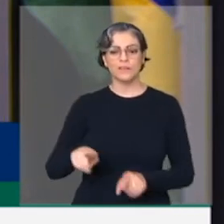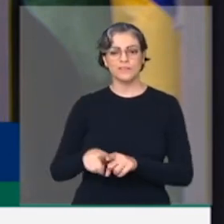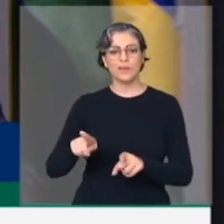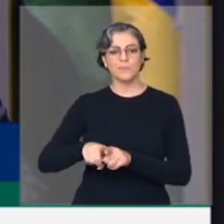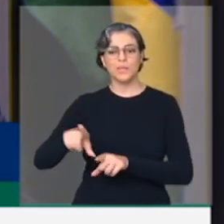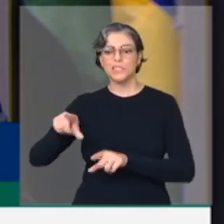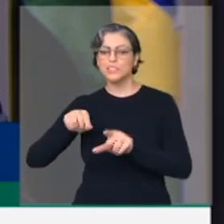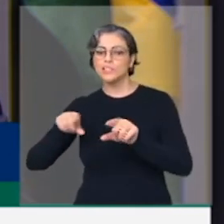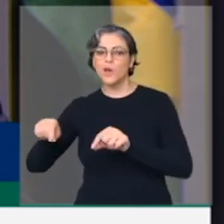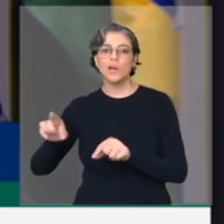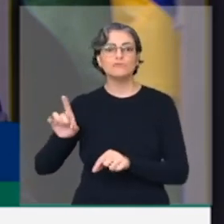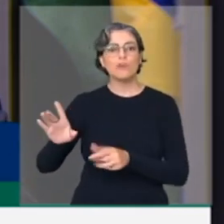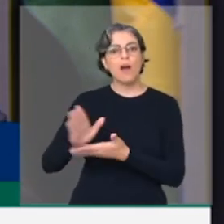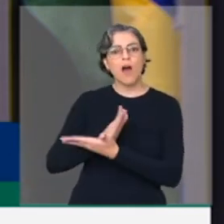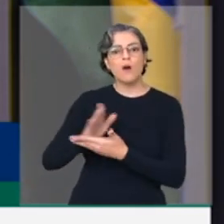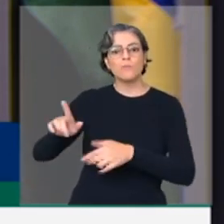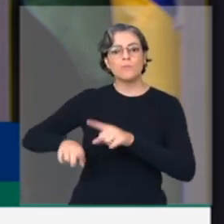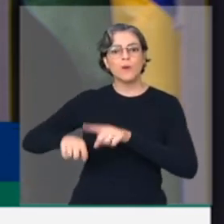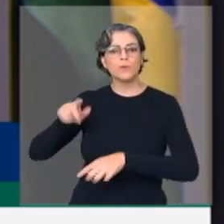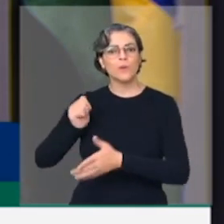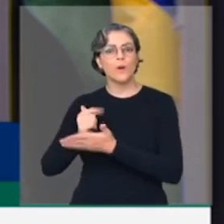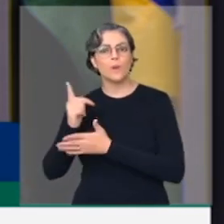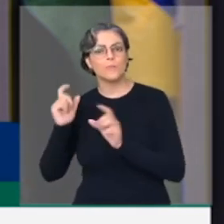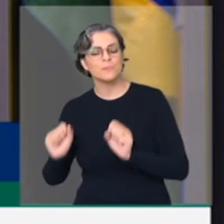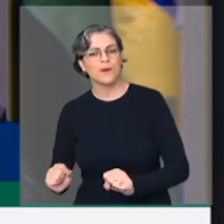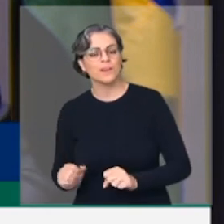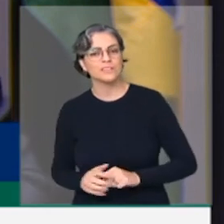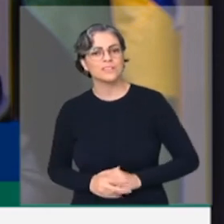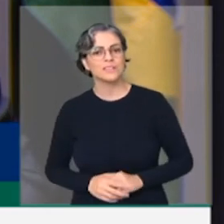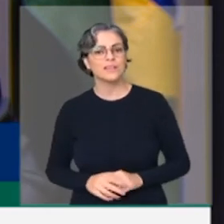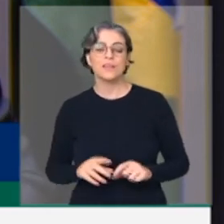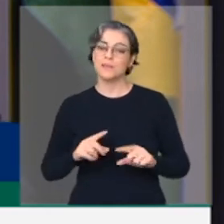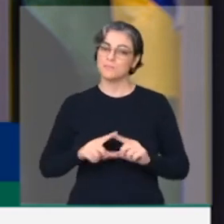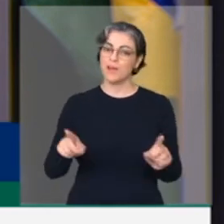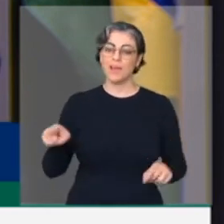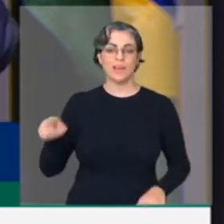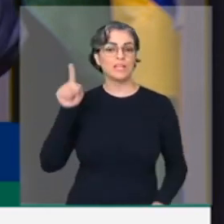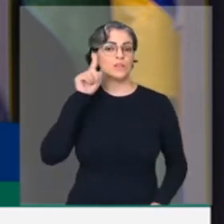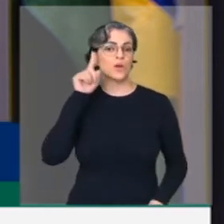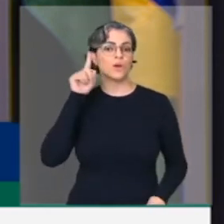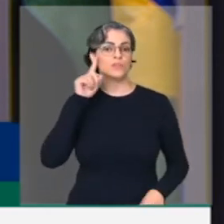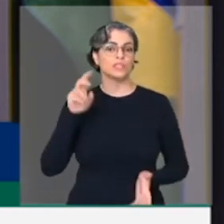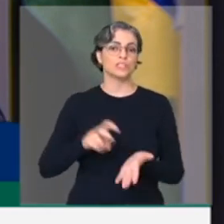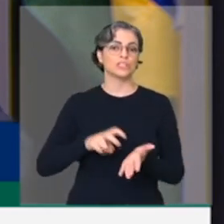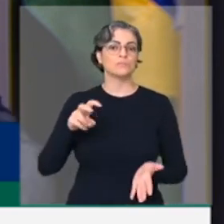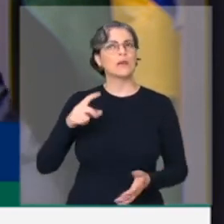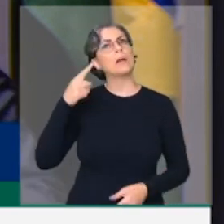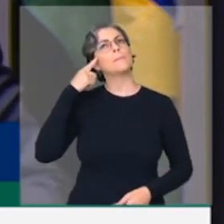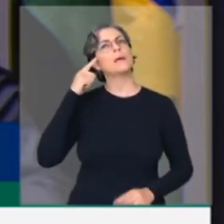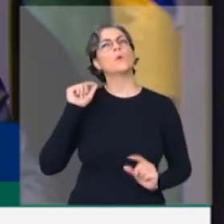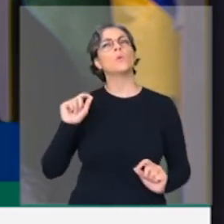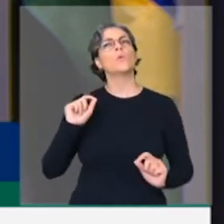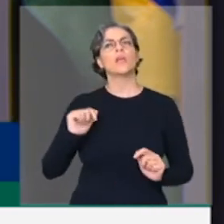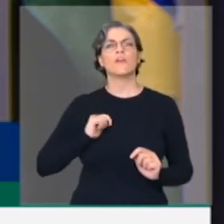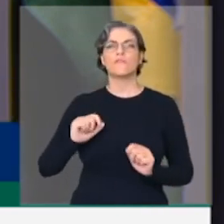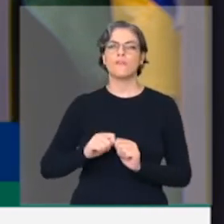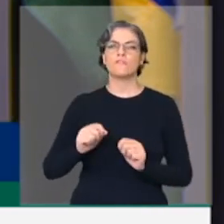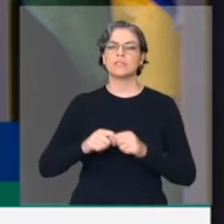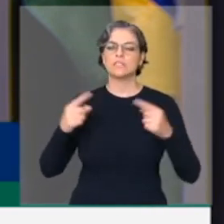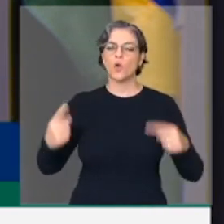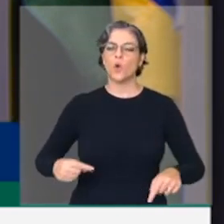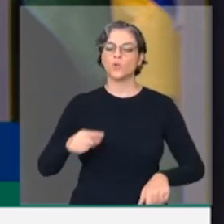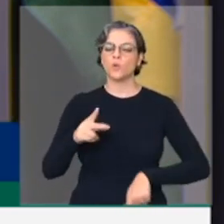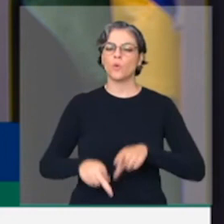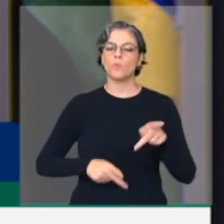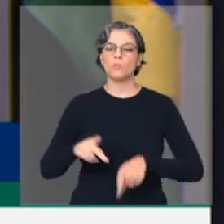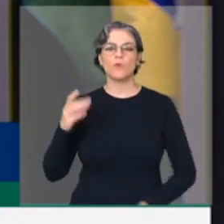essencial para o cidadão comprar. Mas todo dia de manhã ele deve acordar e pensar, o que eu faço para ferrar o povo niteróiense? E agora